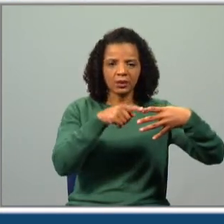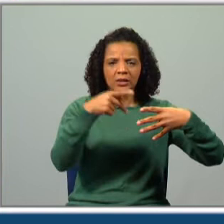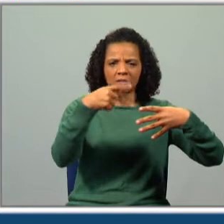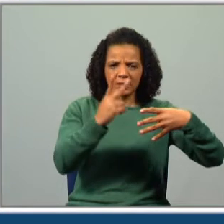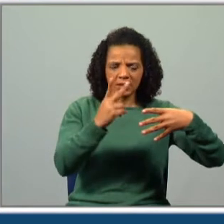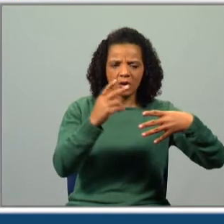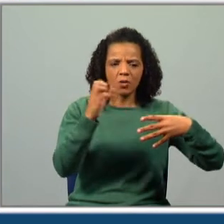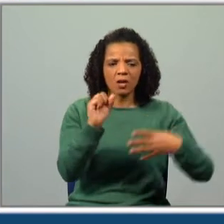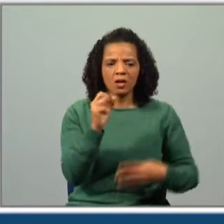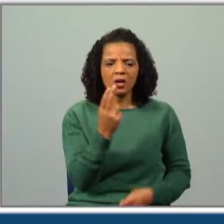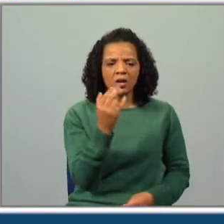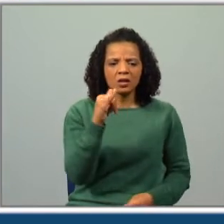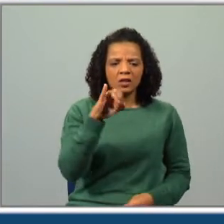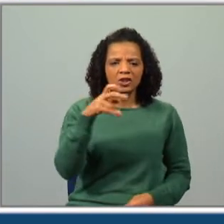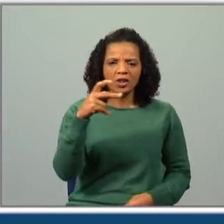ligar?